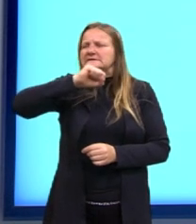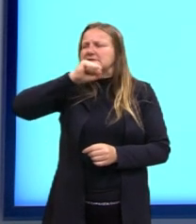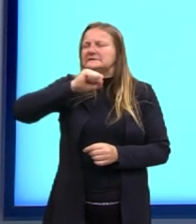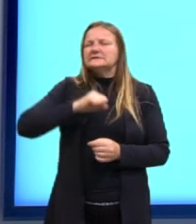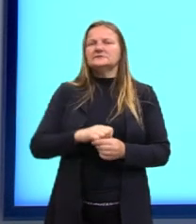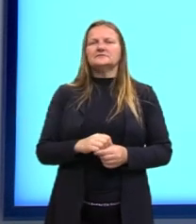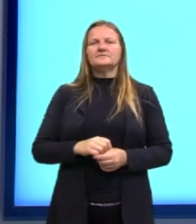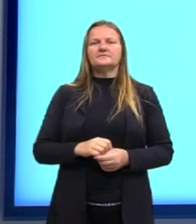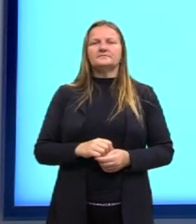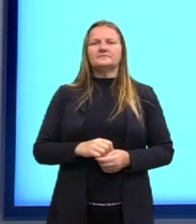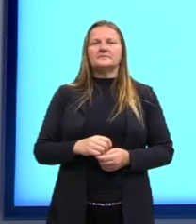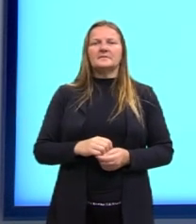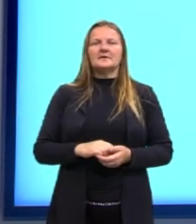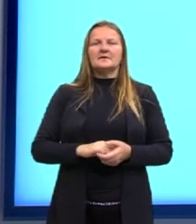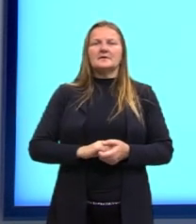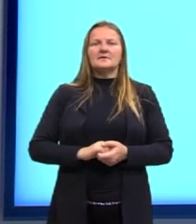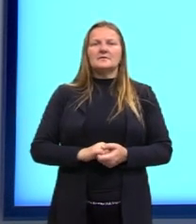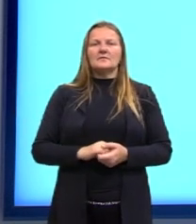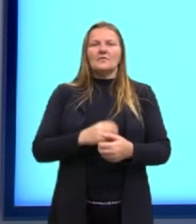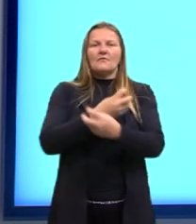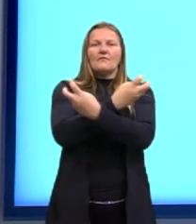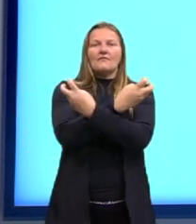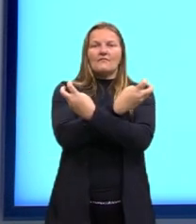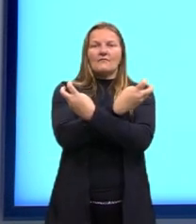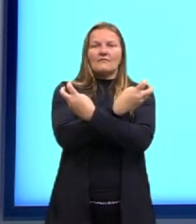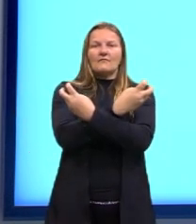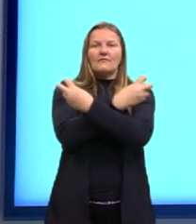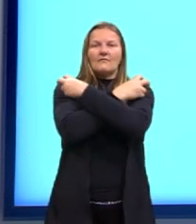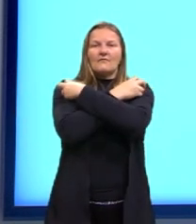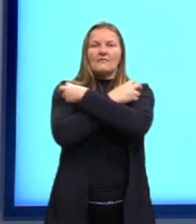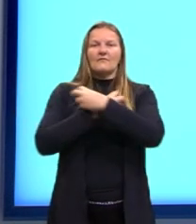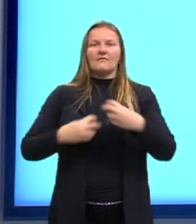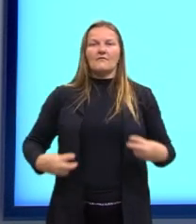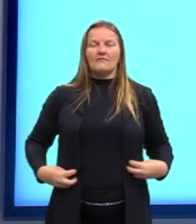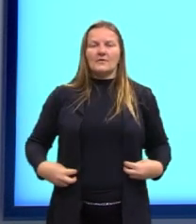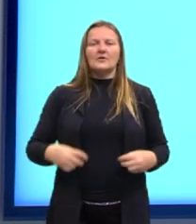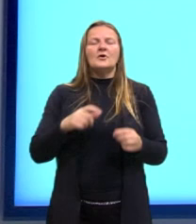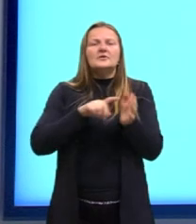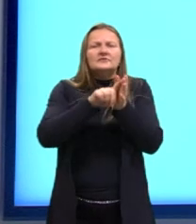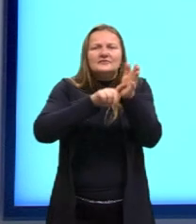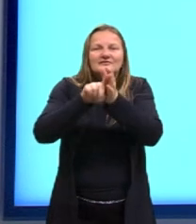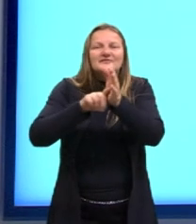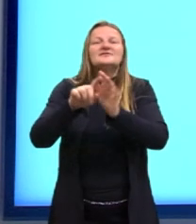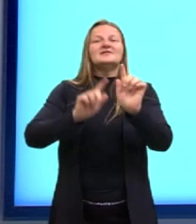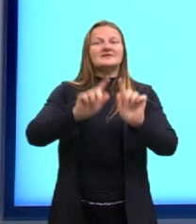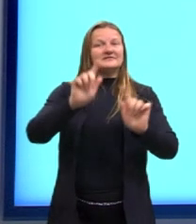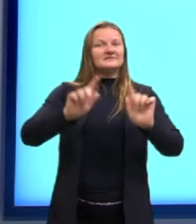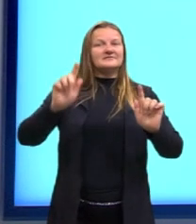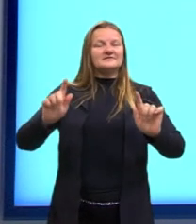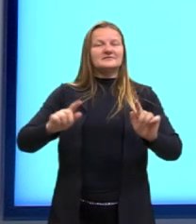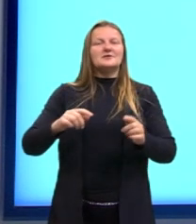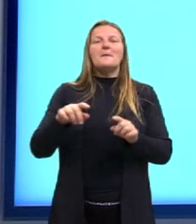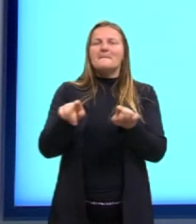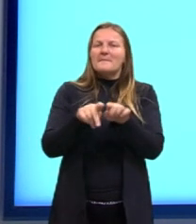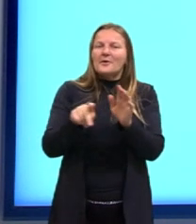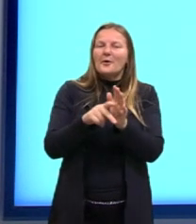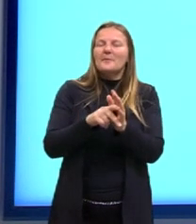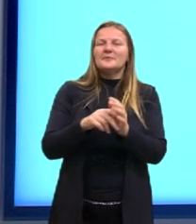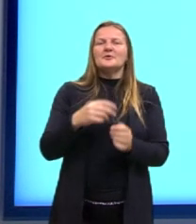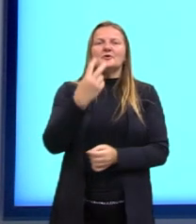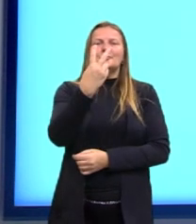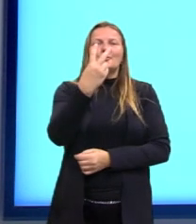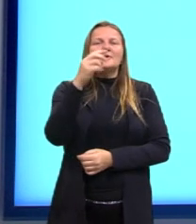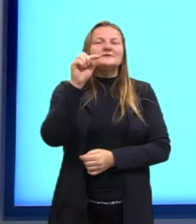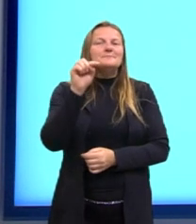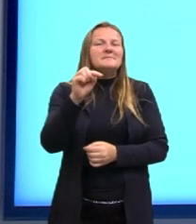faraós já ordenavam registros estatísticos de suas colheitas. Há mais de 2 mil anos,